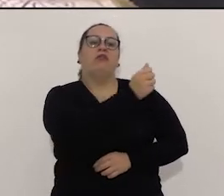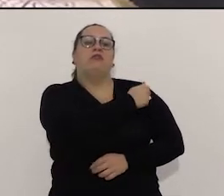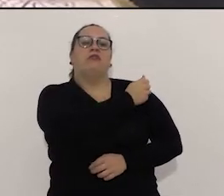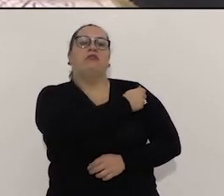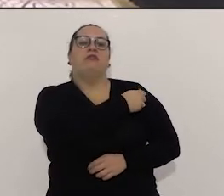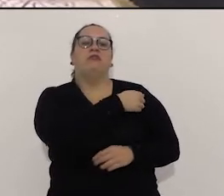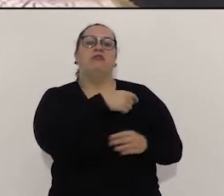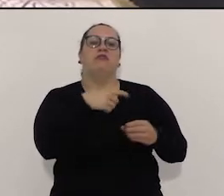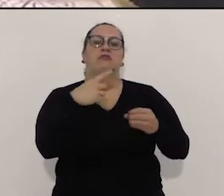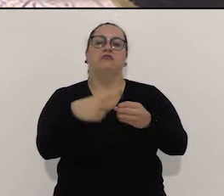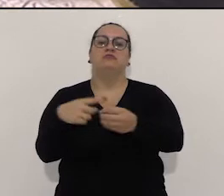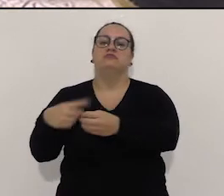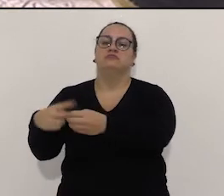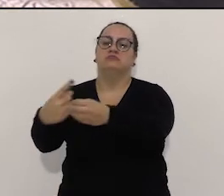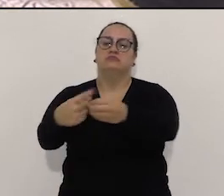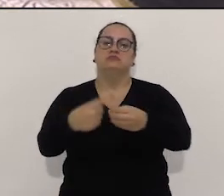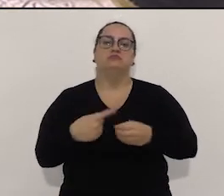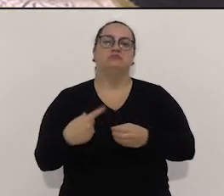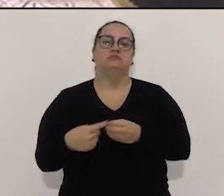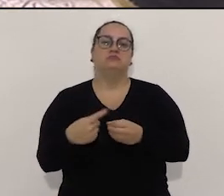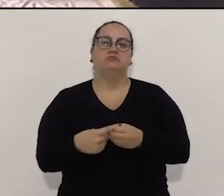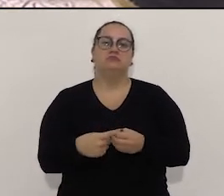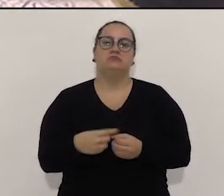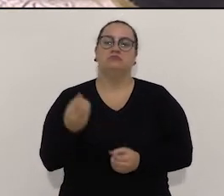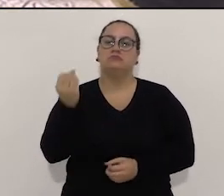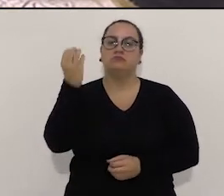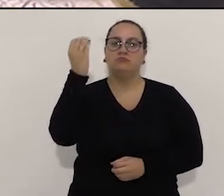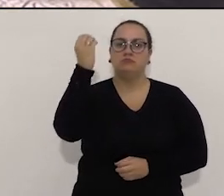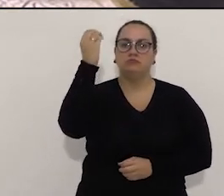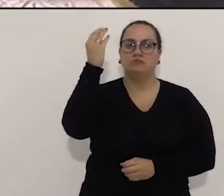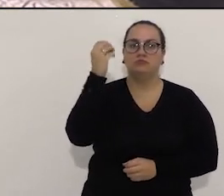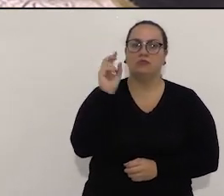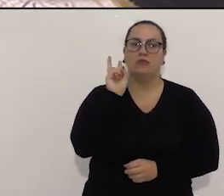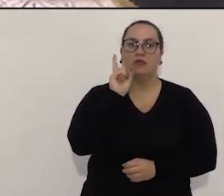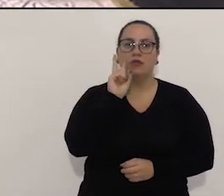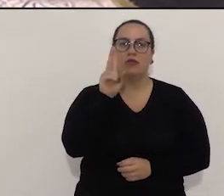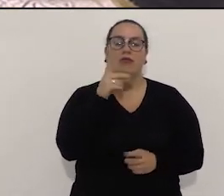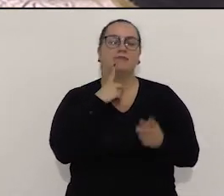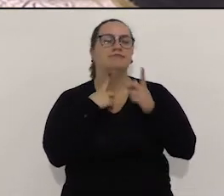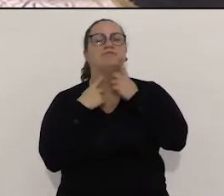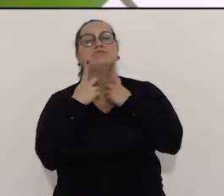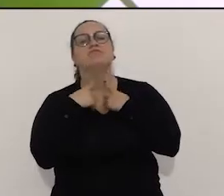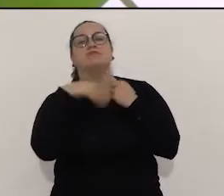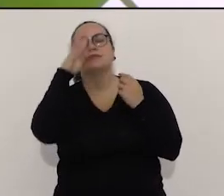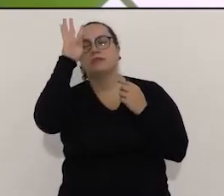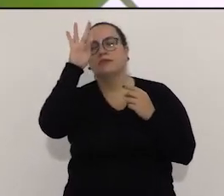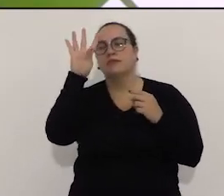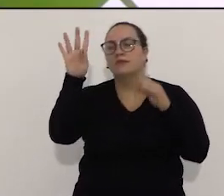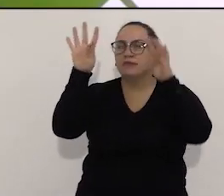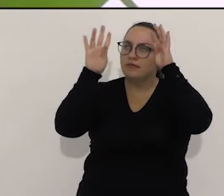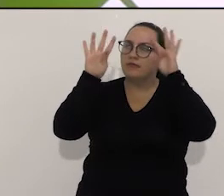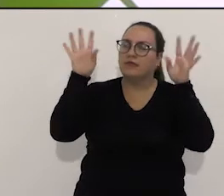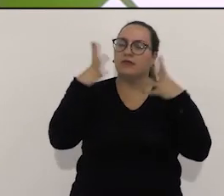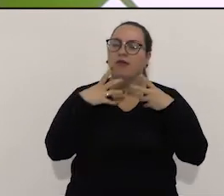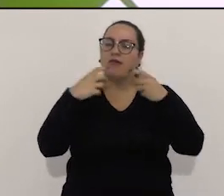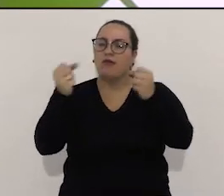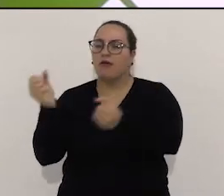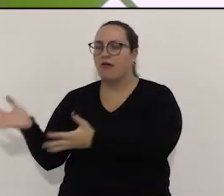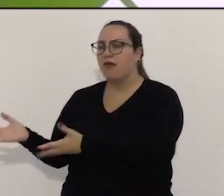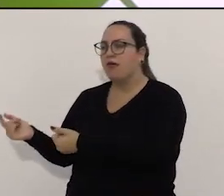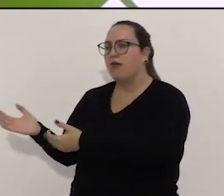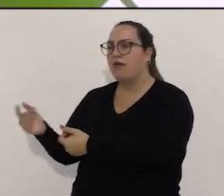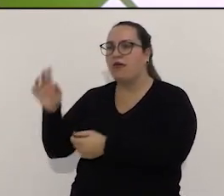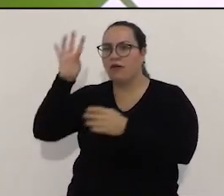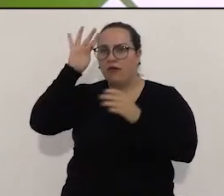vão para fora de cidades aqui, como Tucatu, Bauru, porque aqui, às vezes, ele não vê o seu desejo, o seu sonho. Nós queremos que o nosso jovem tenha